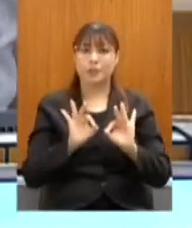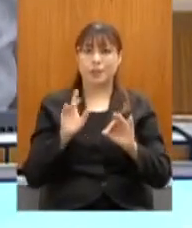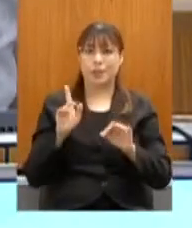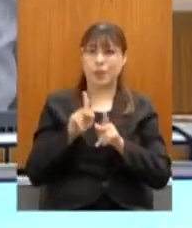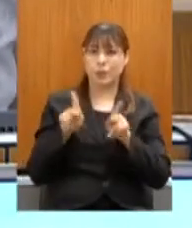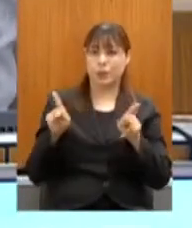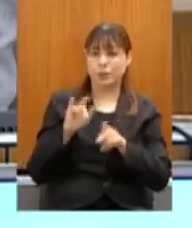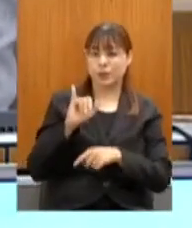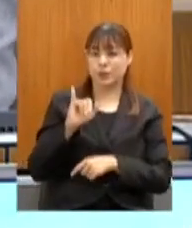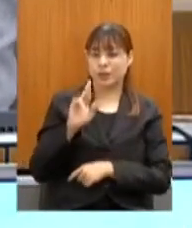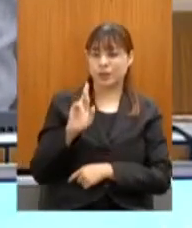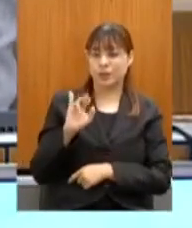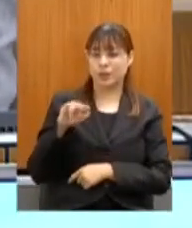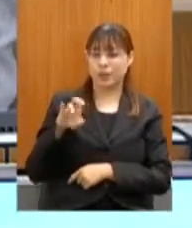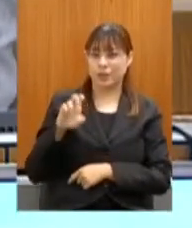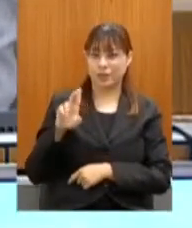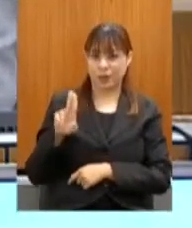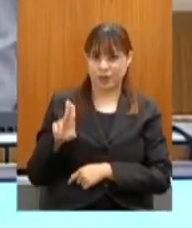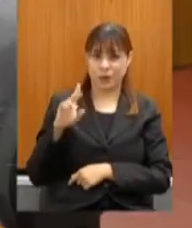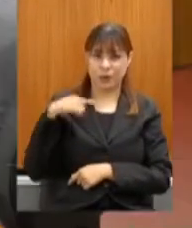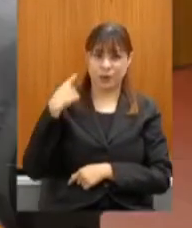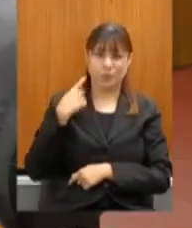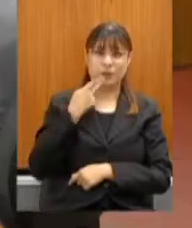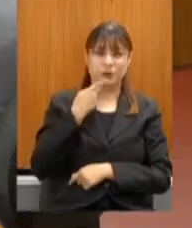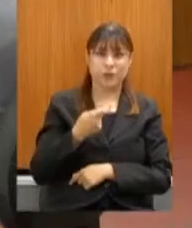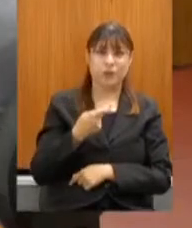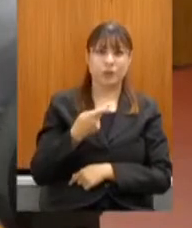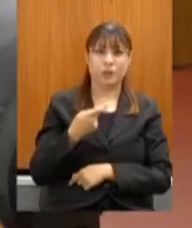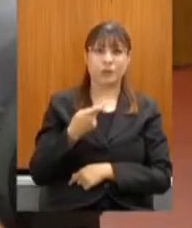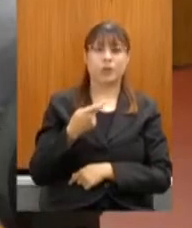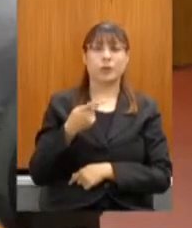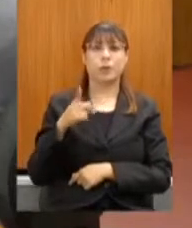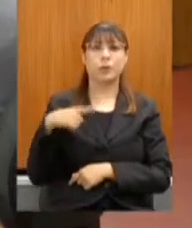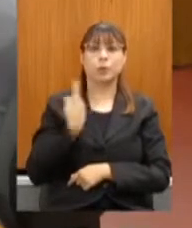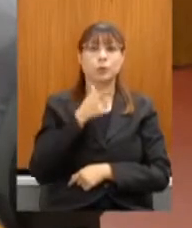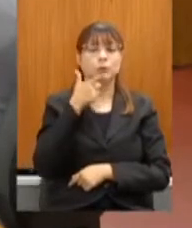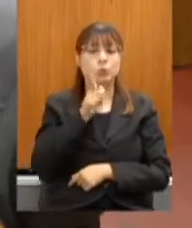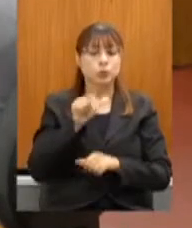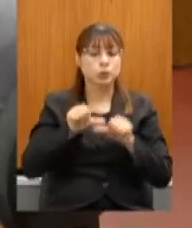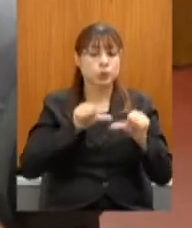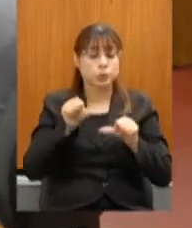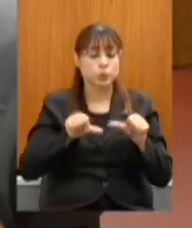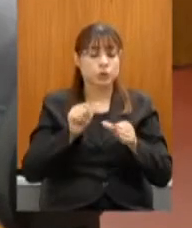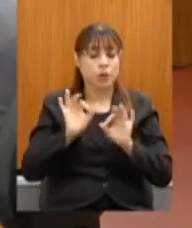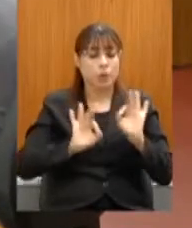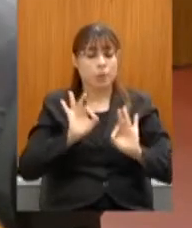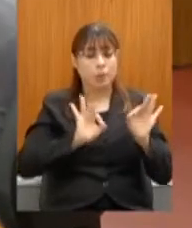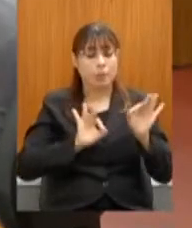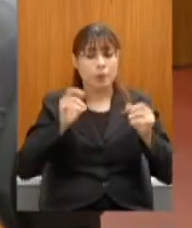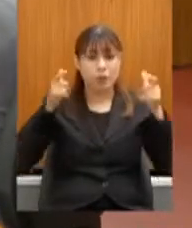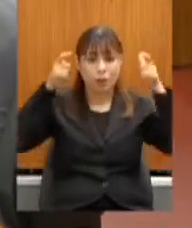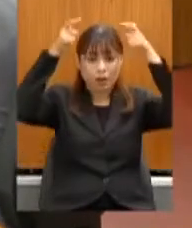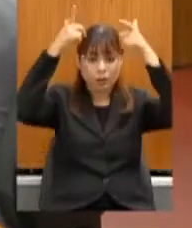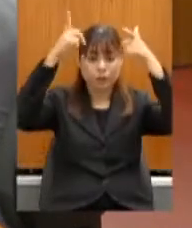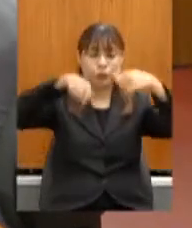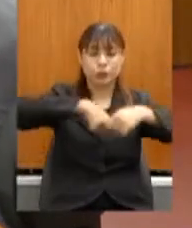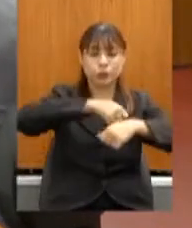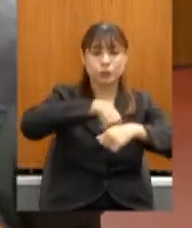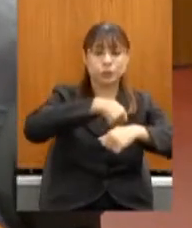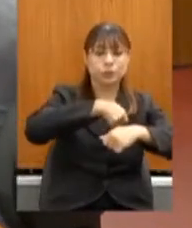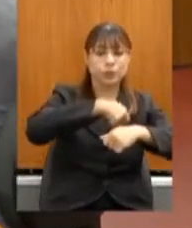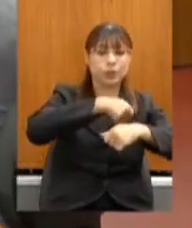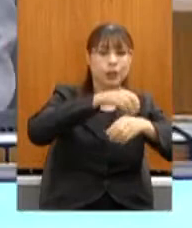estava nesse momento, nós conseguimos mudar o plano da gastronomia mineira para o plano da